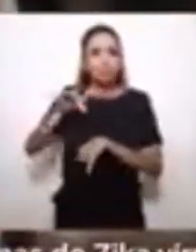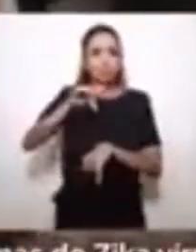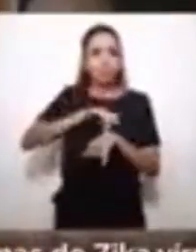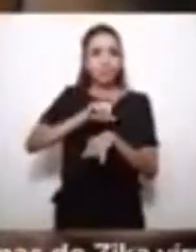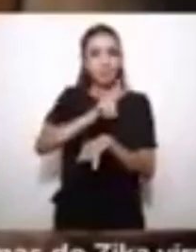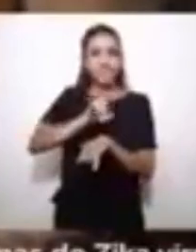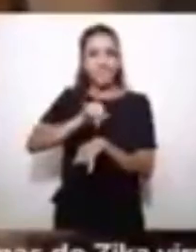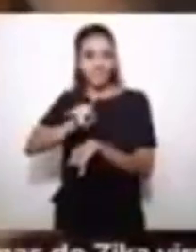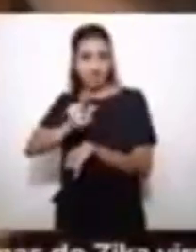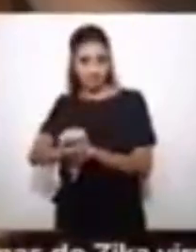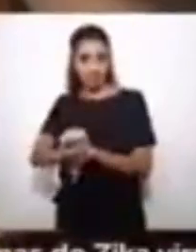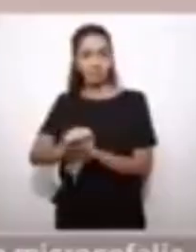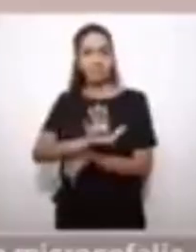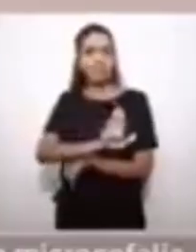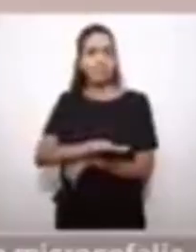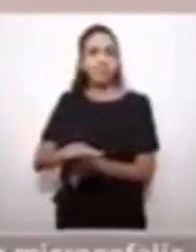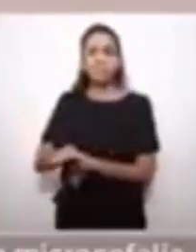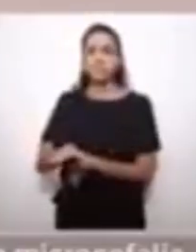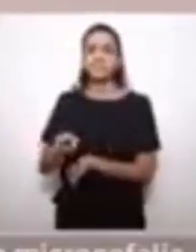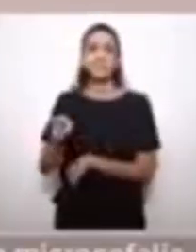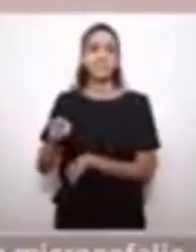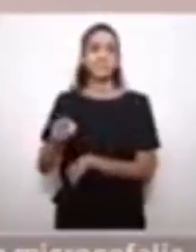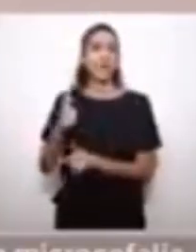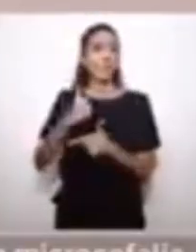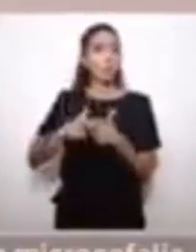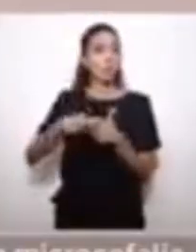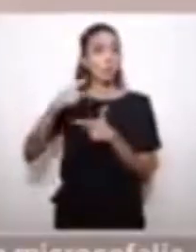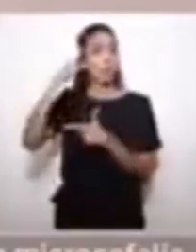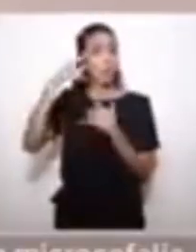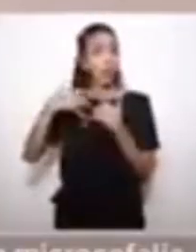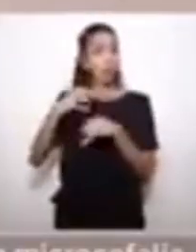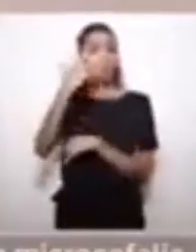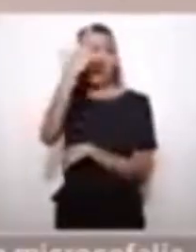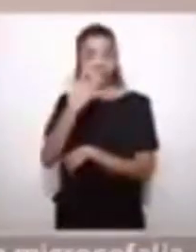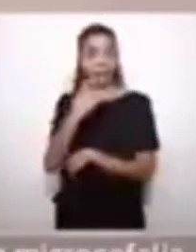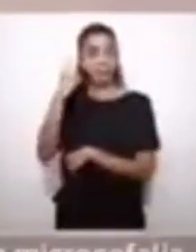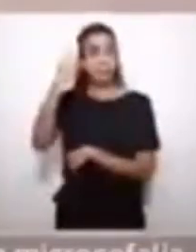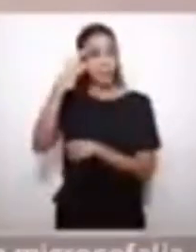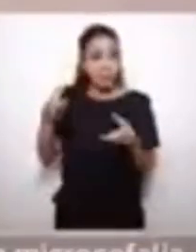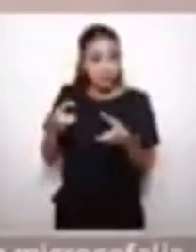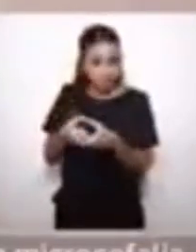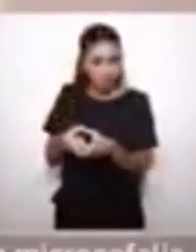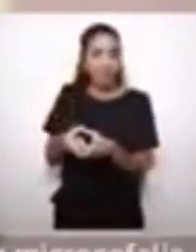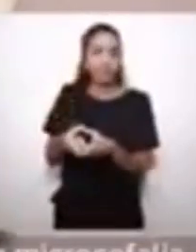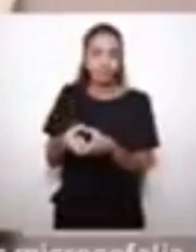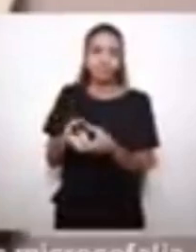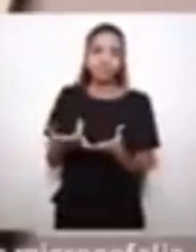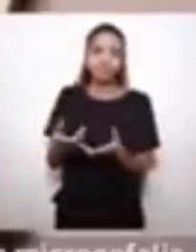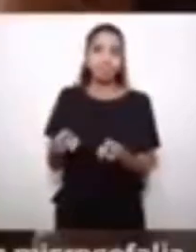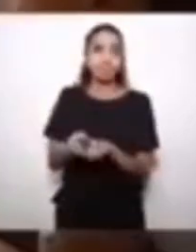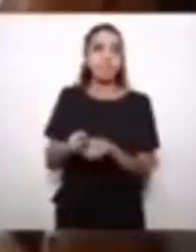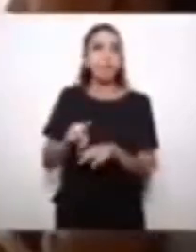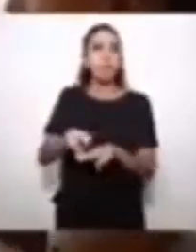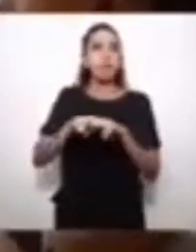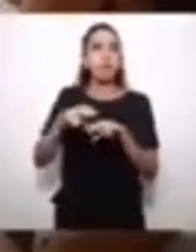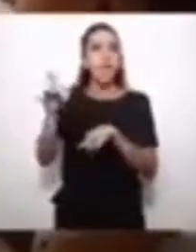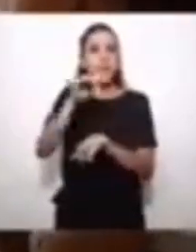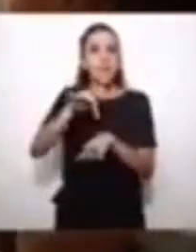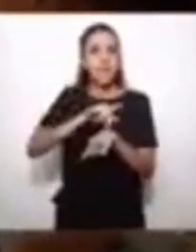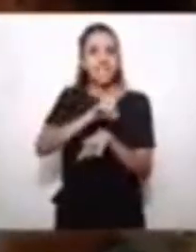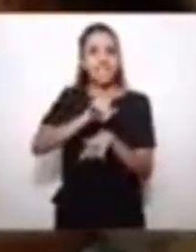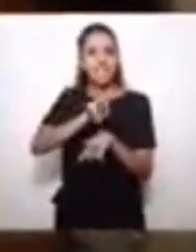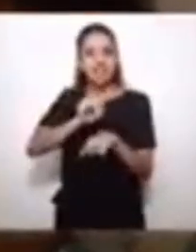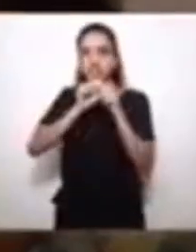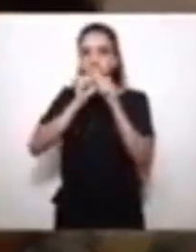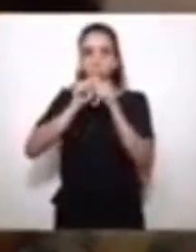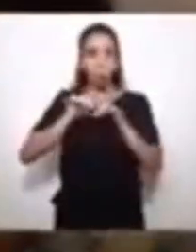do Zika vírus. Crianças que ficaram com problemas neurológicos graves, com microcefalia, em função da